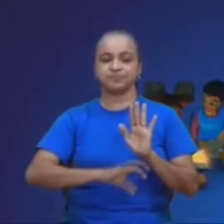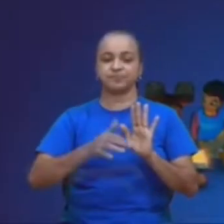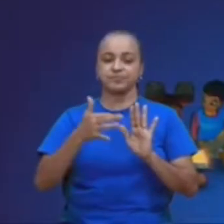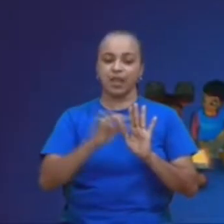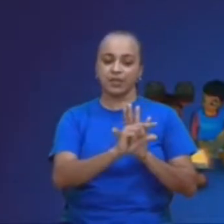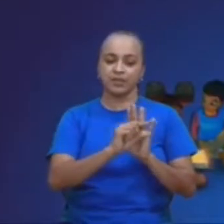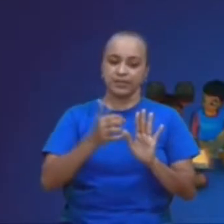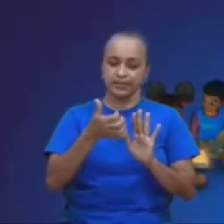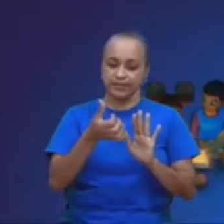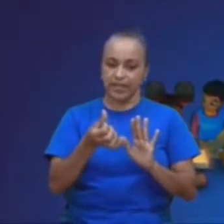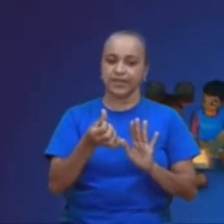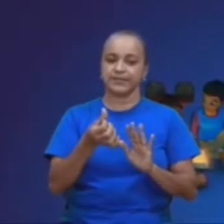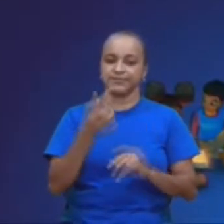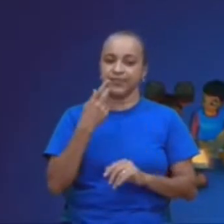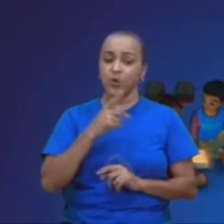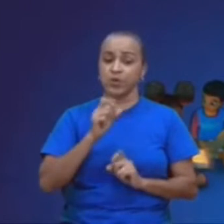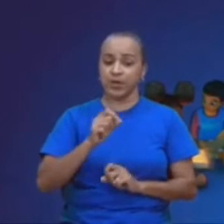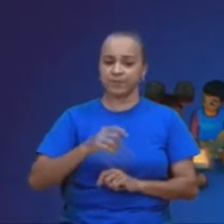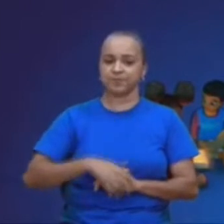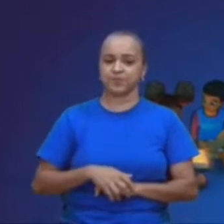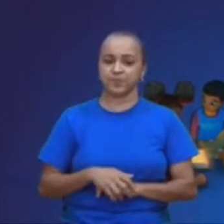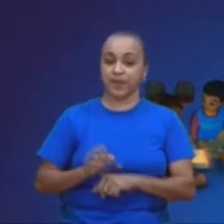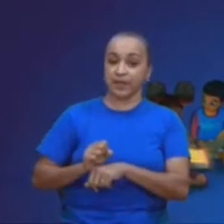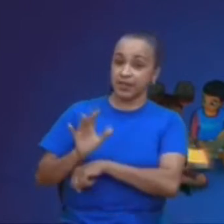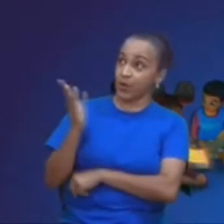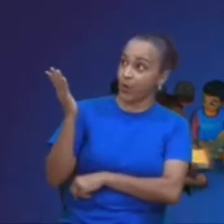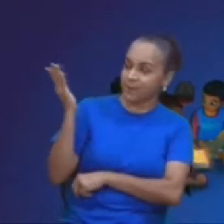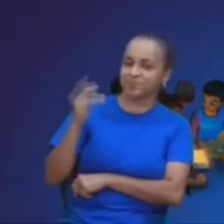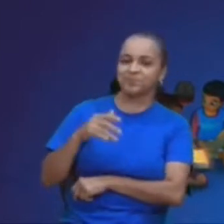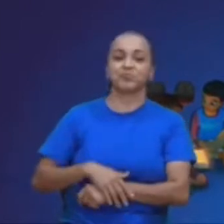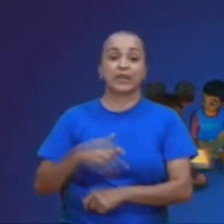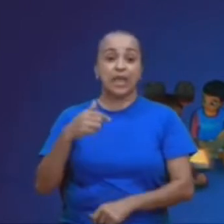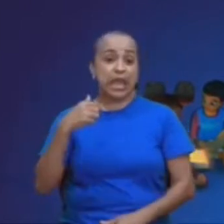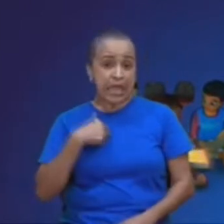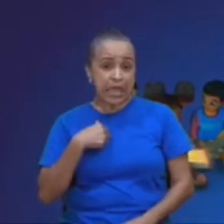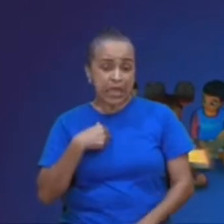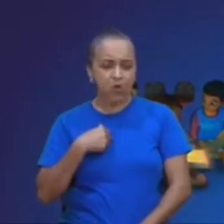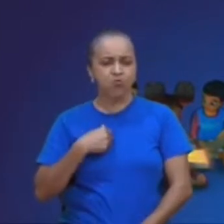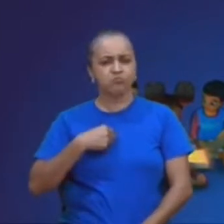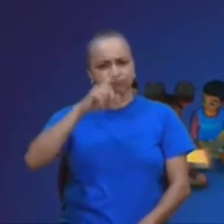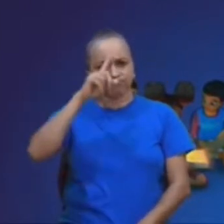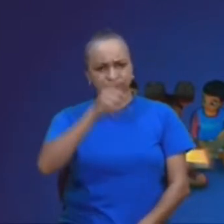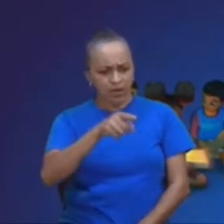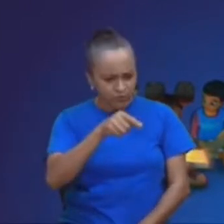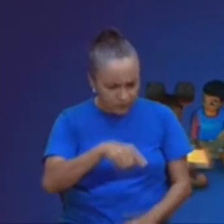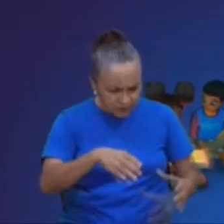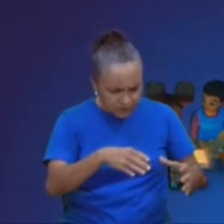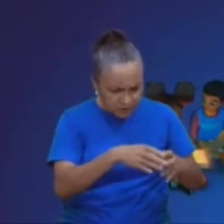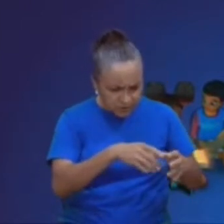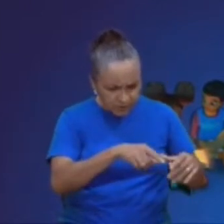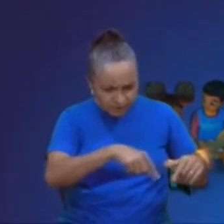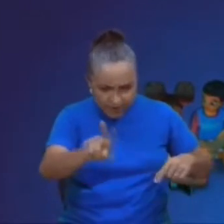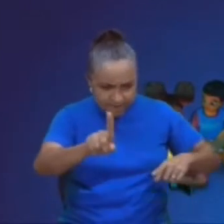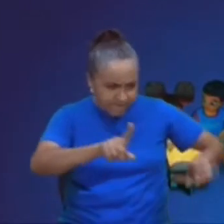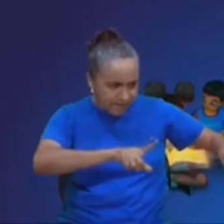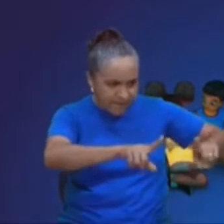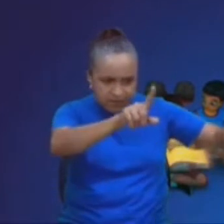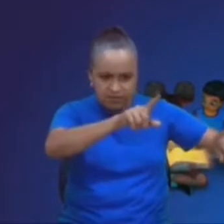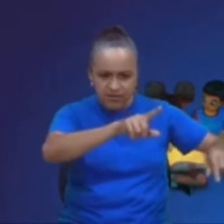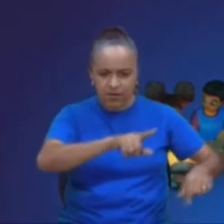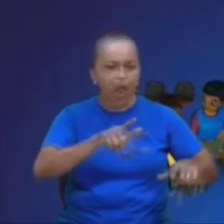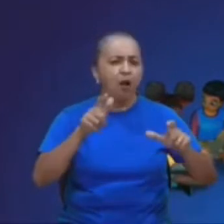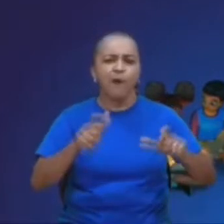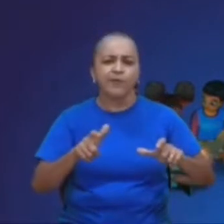Mateus, capítulo 10, verso 16, está aí na tela para você, eu, os estou enviando, como ovelhas, entre lobos,